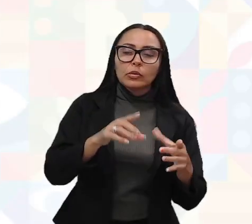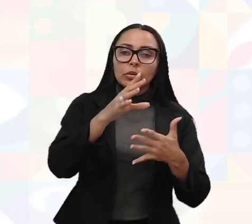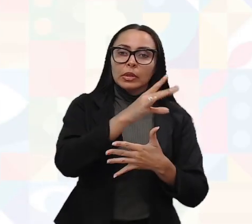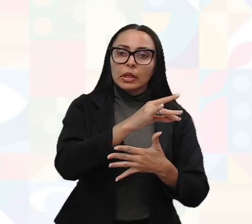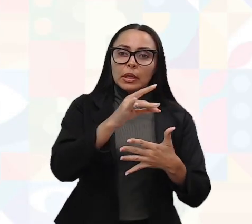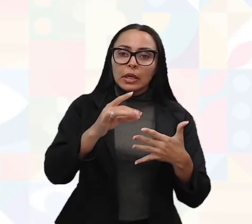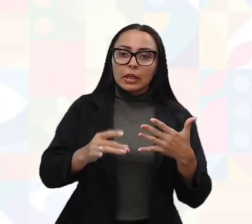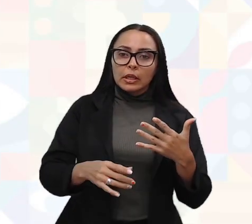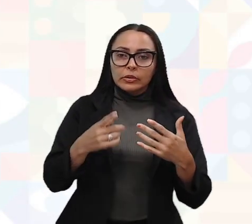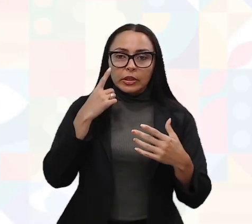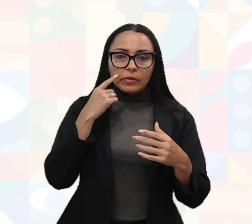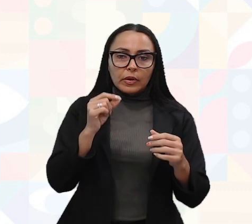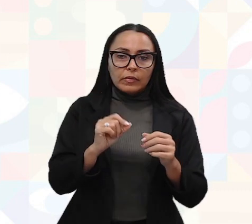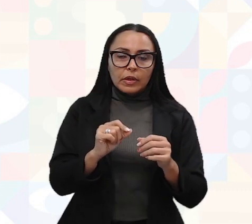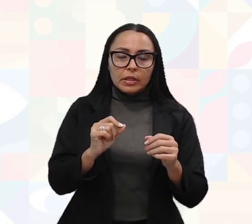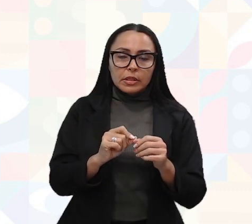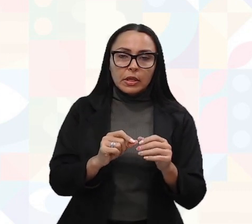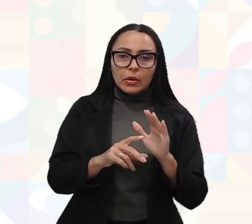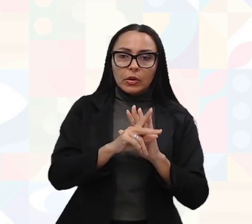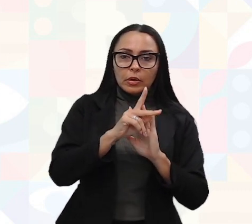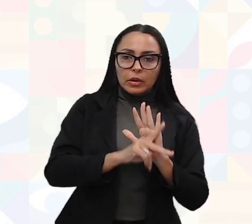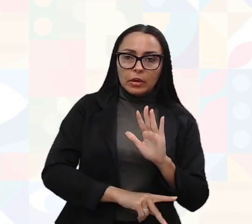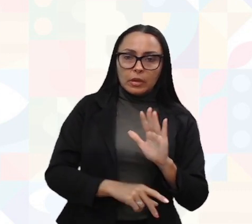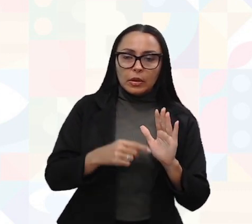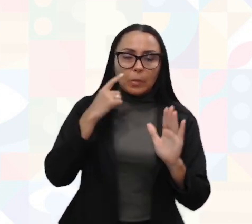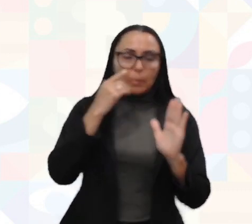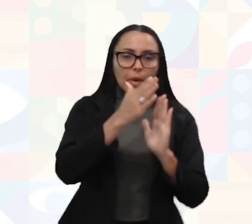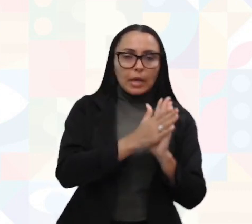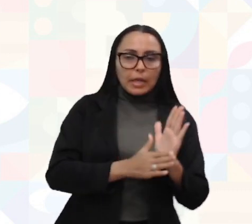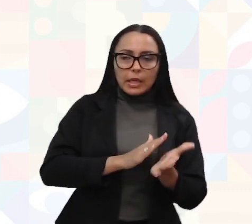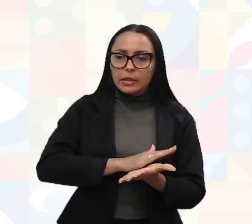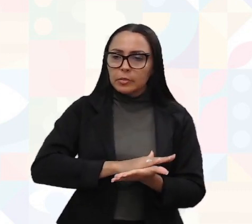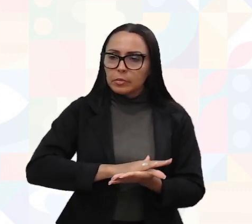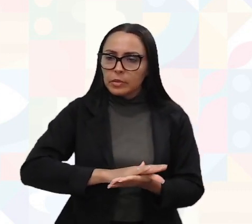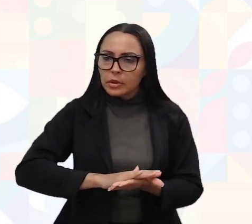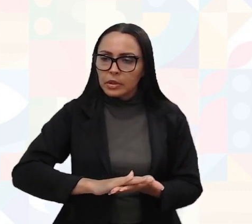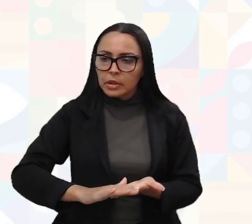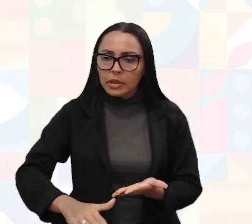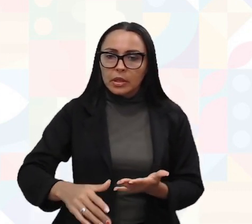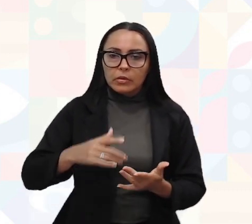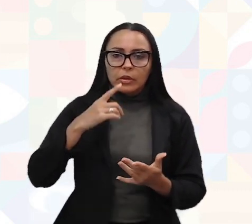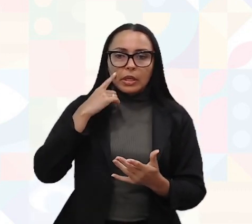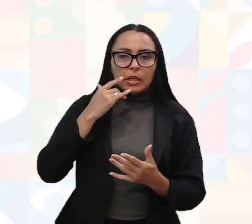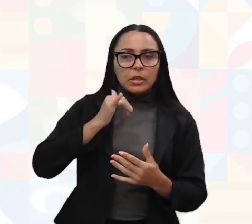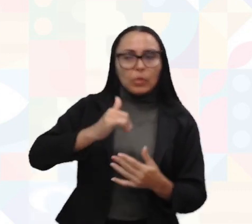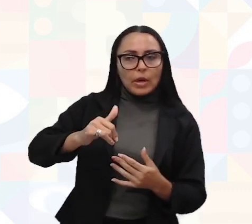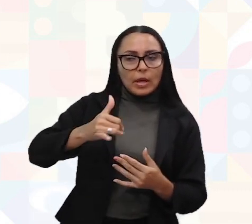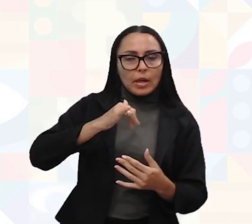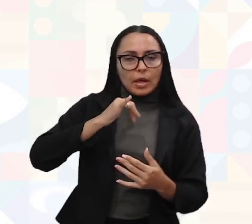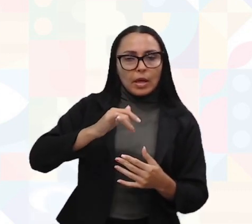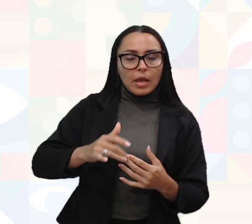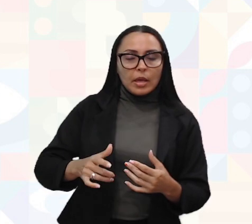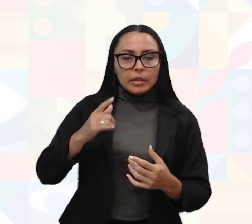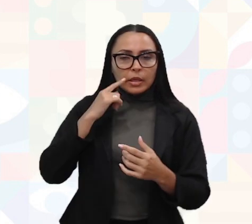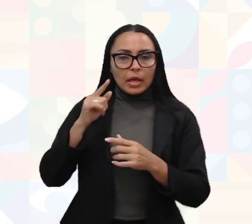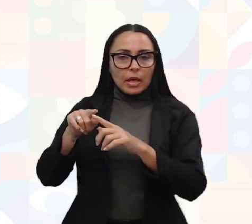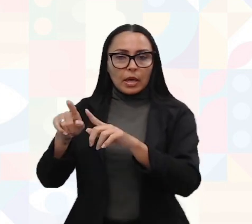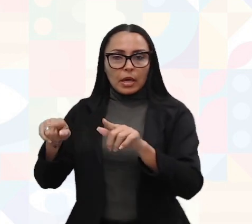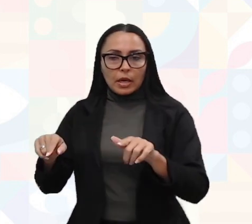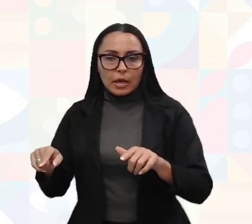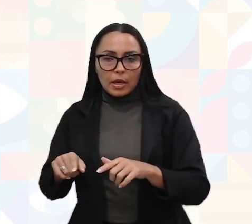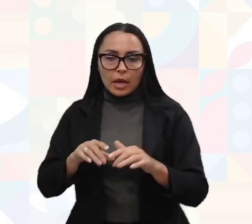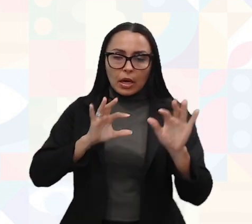quando a gente vai fazer o projeto de interiores. Parede, piso, forro, instalação elétrica, hidráulica, mobiliário, a